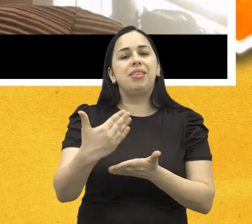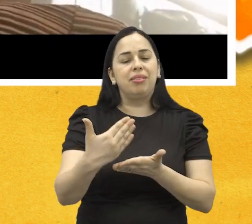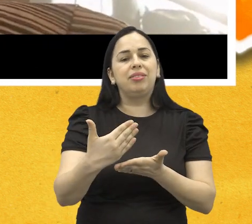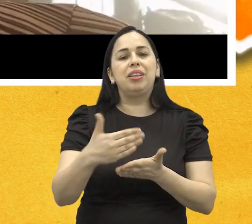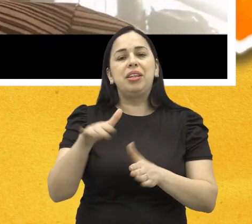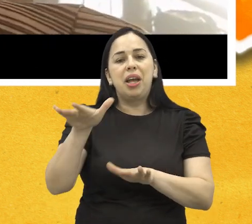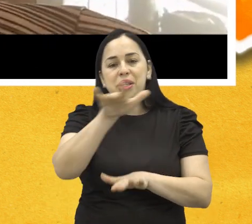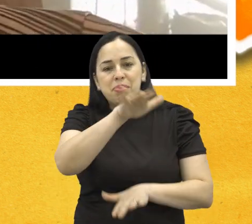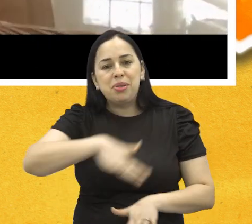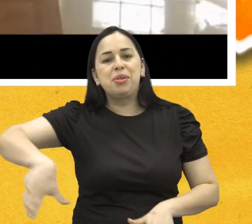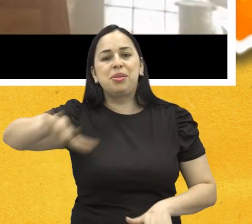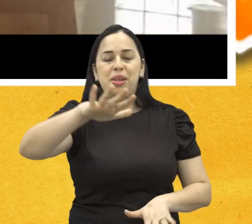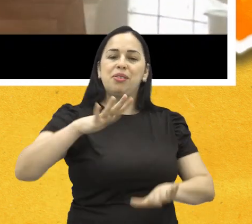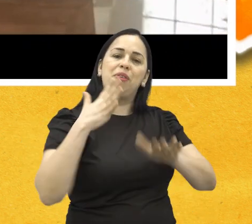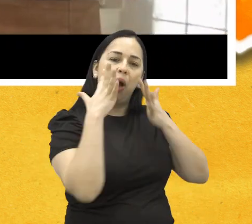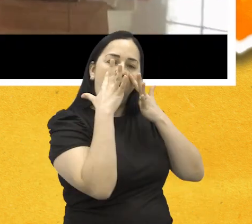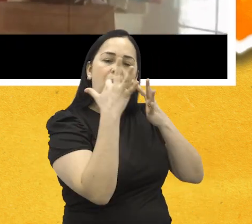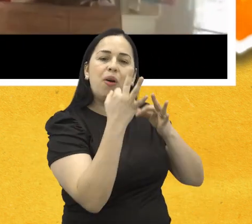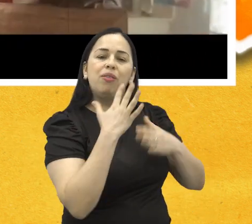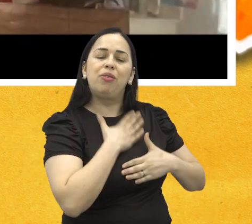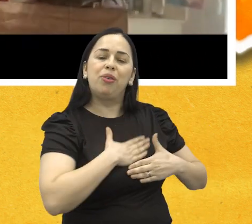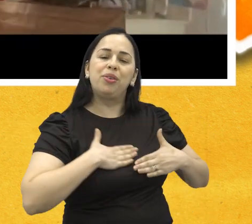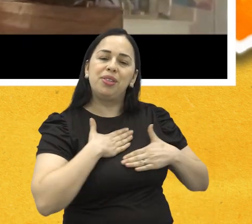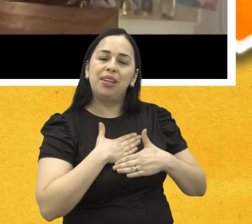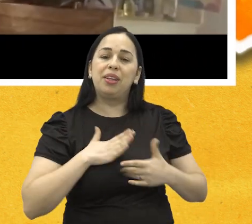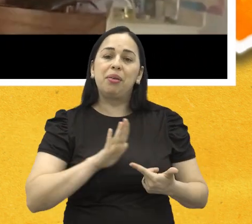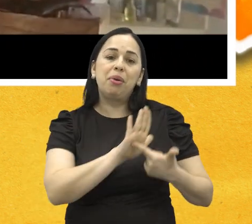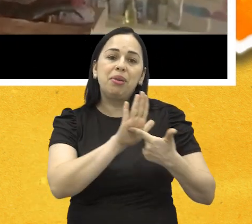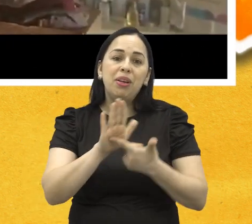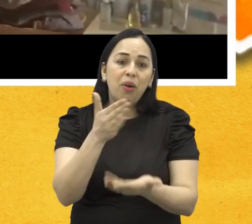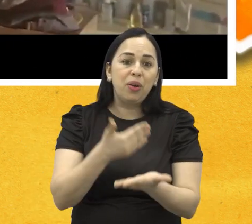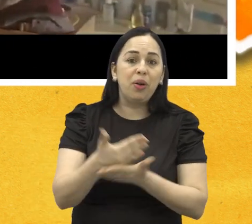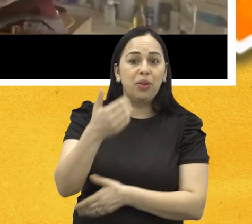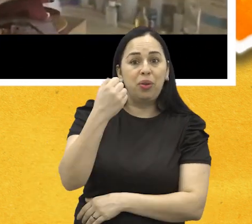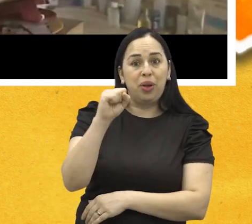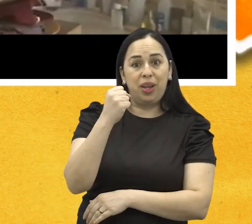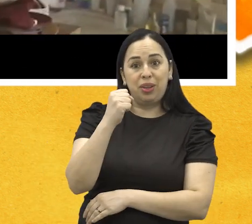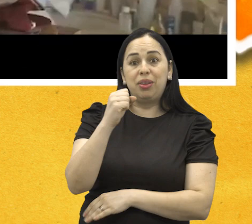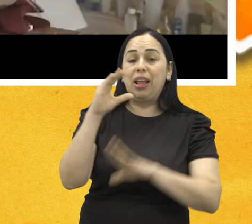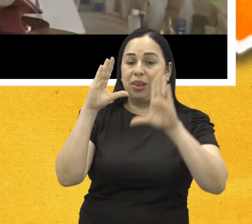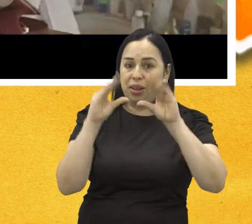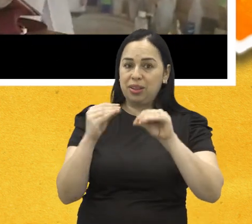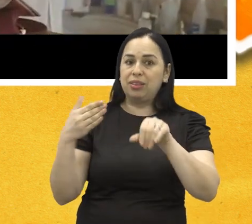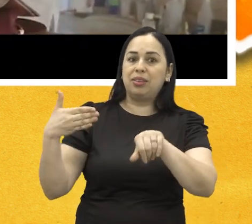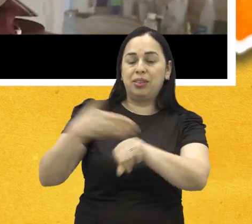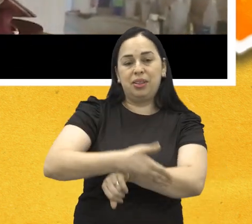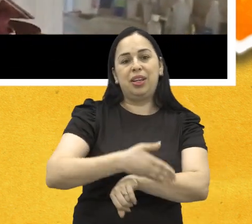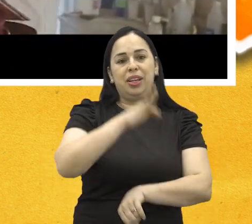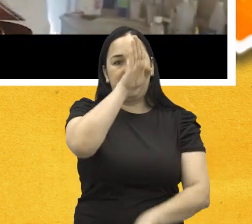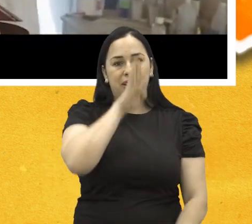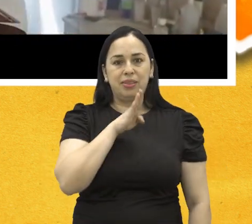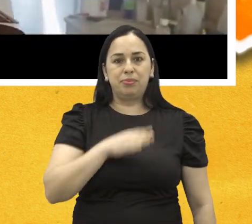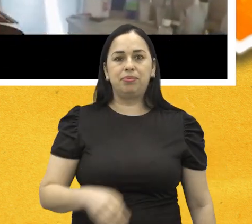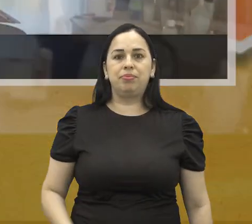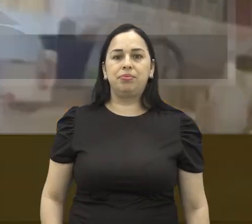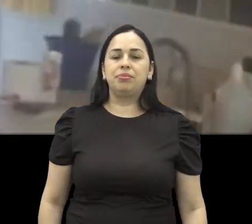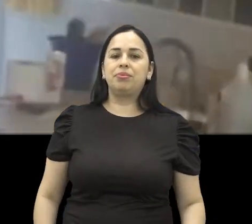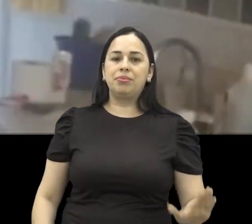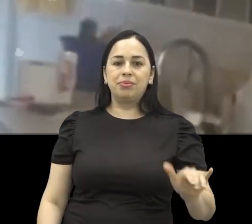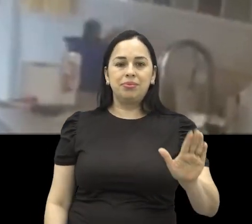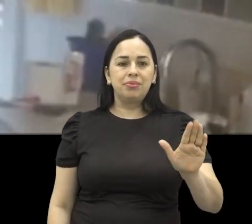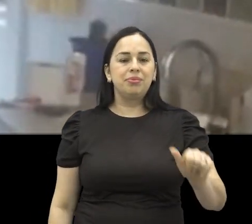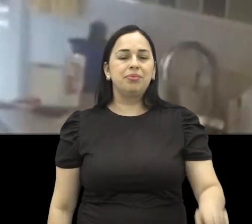e promete encantar o público com grandes hits. A apresentação começa às oito horas da noite e a entrada é gratuita.